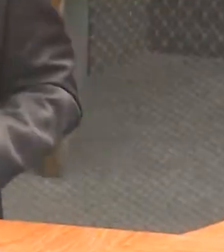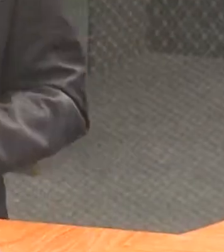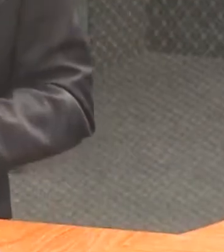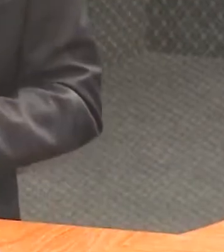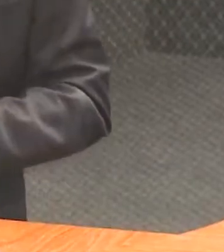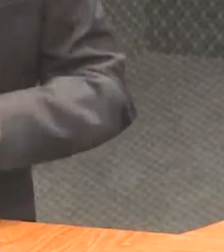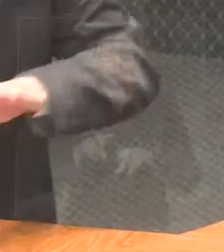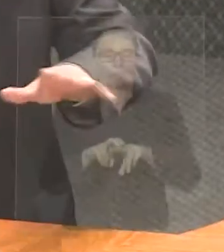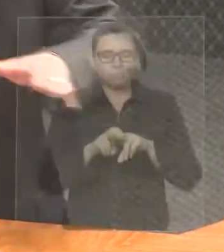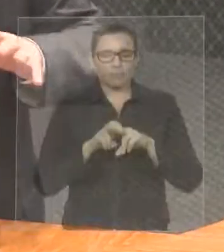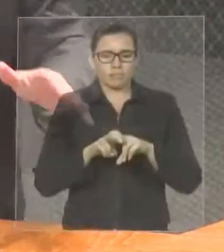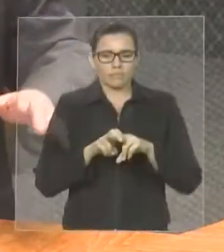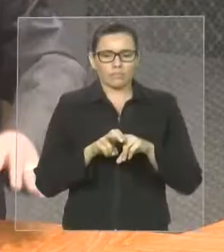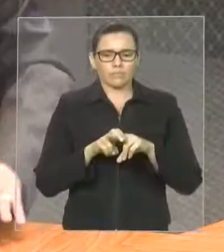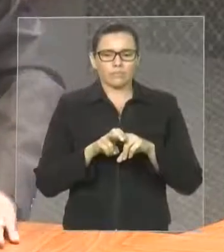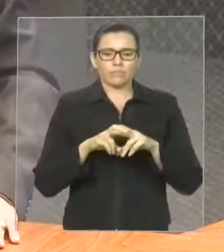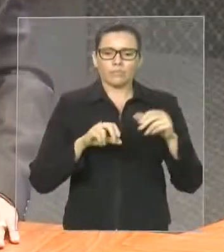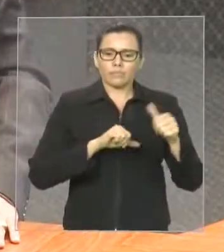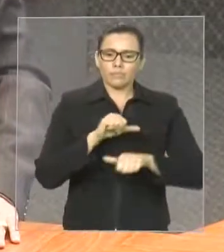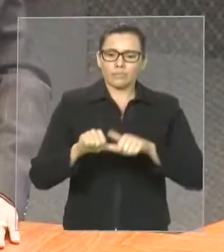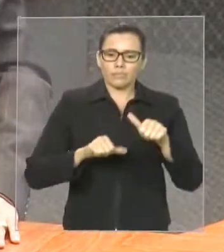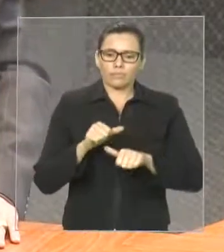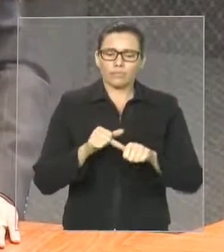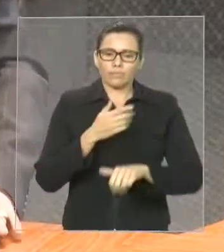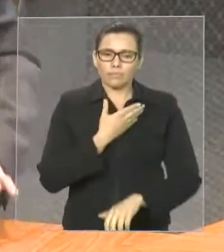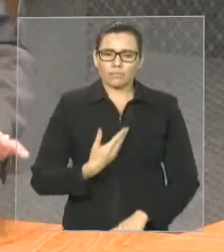Então, dadas essas mudanças do governo federal,